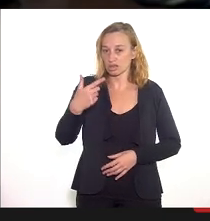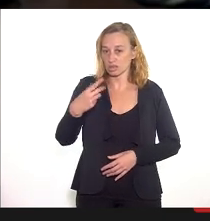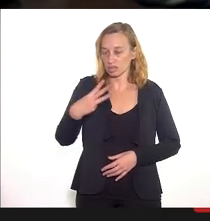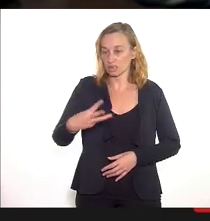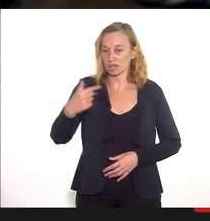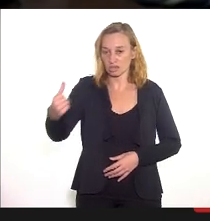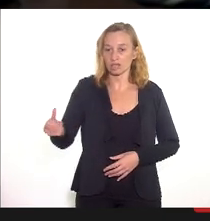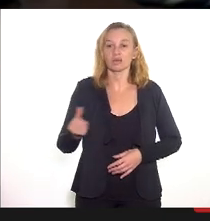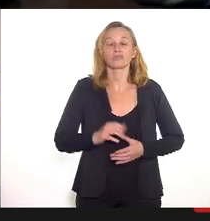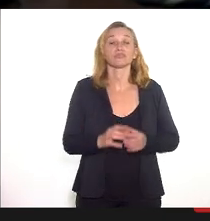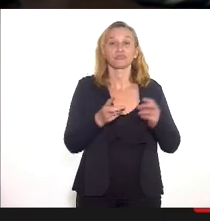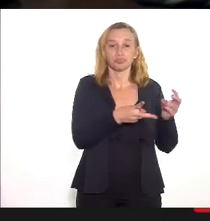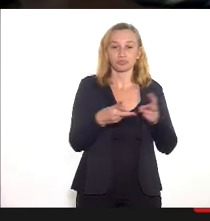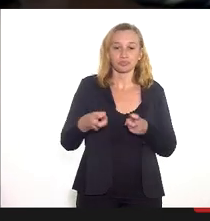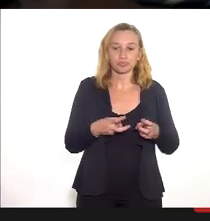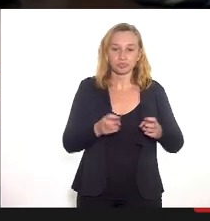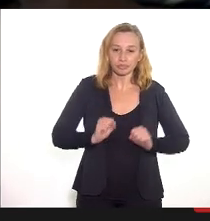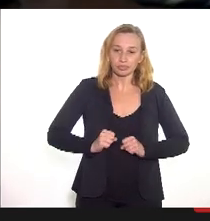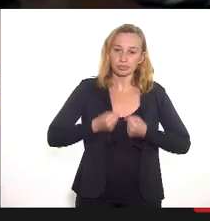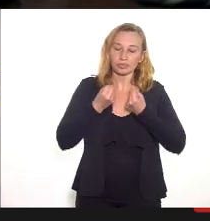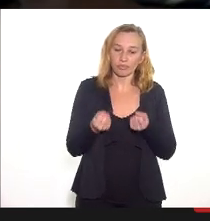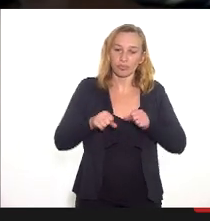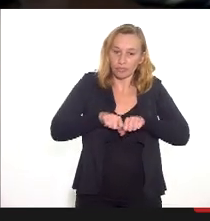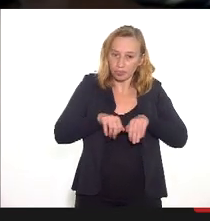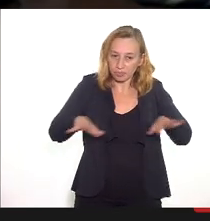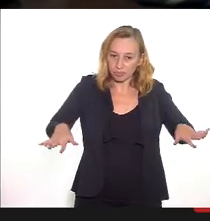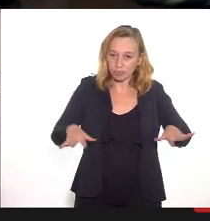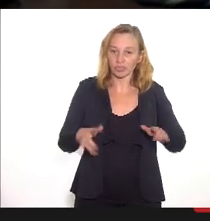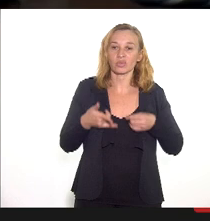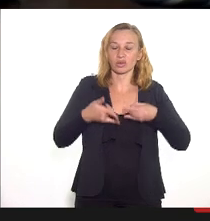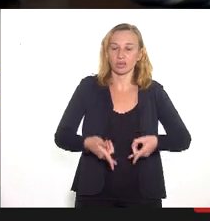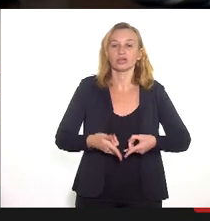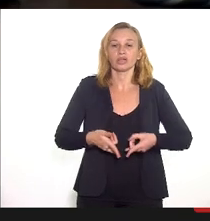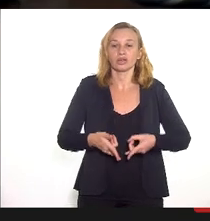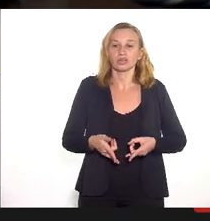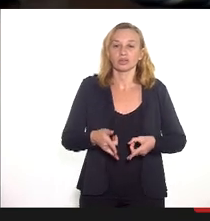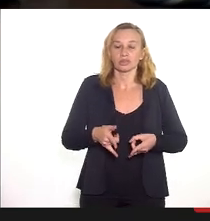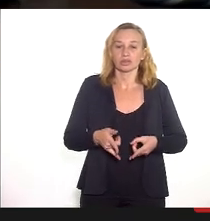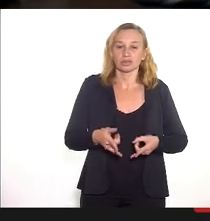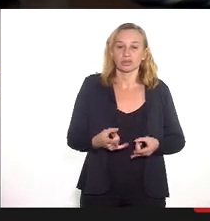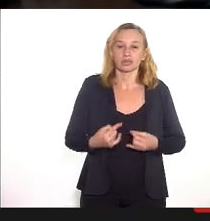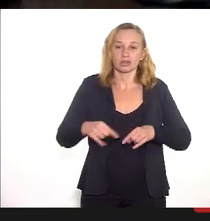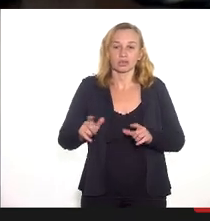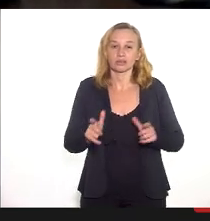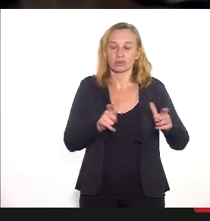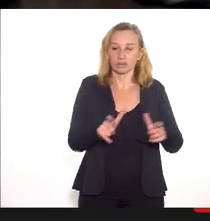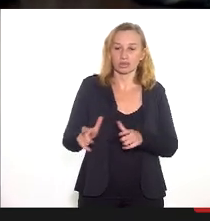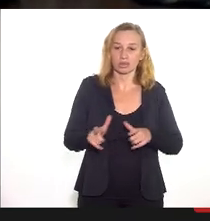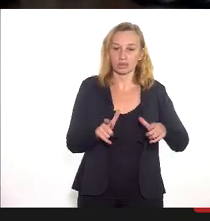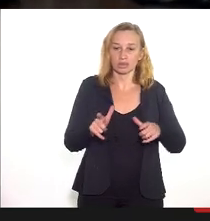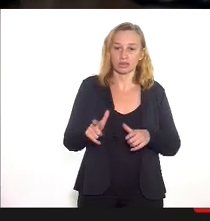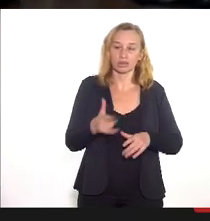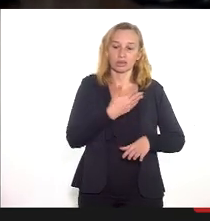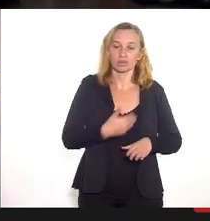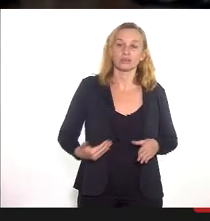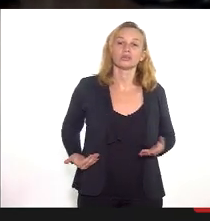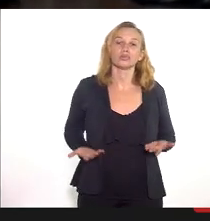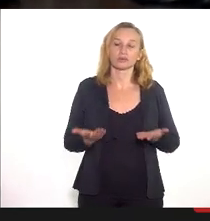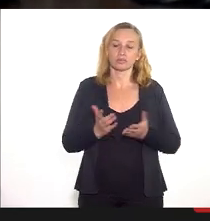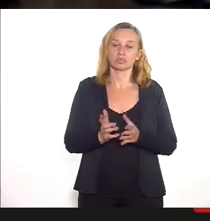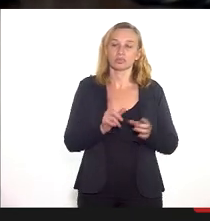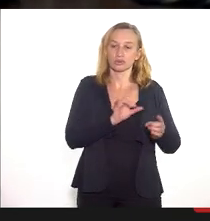pode-se observar o esforço para ampliação de leitos para enfrentamento da calamidade pública durante o primeiro quadrimestre de